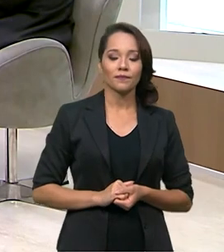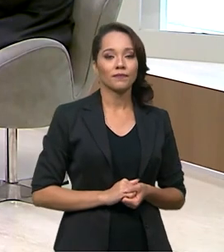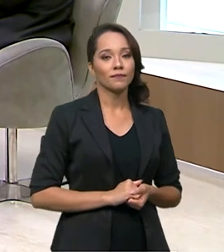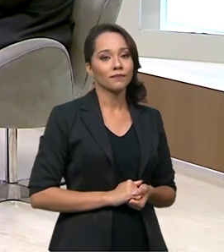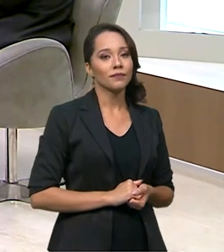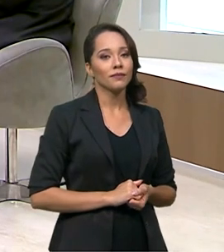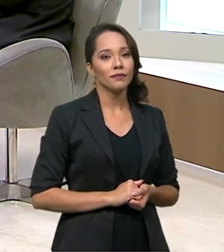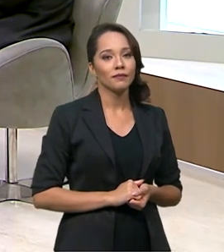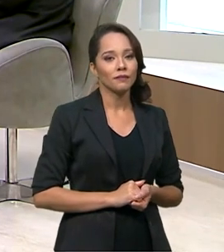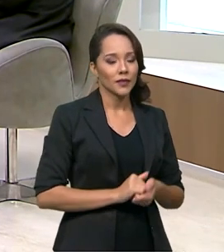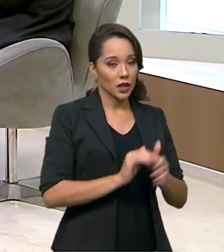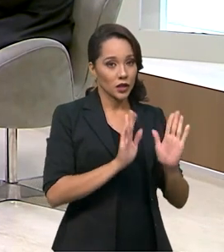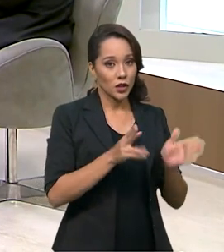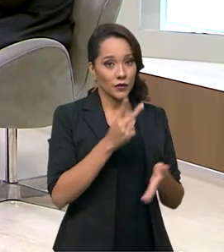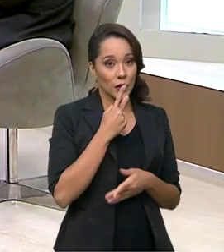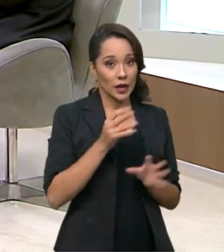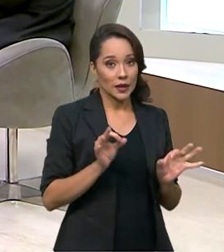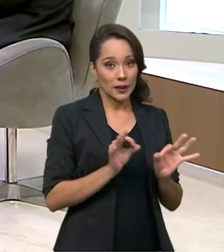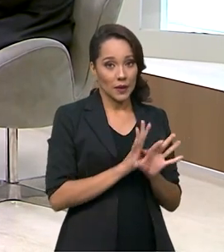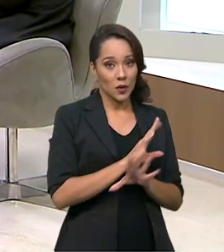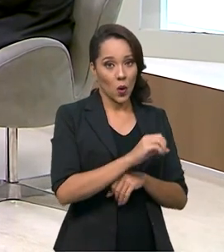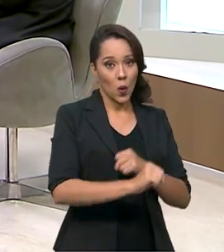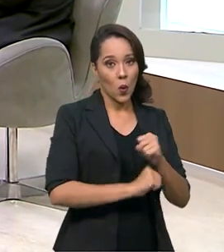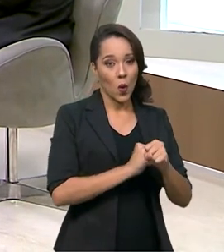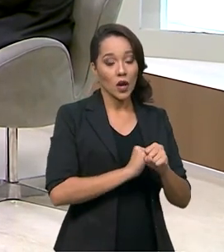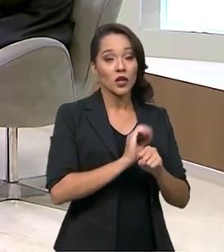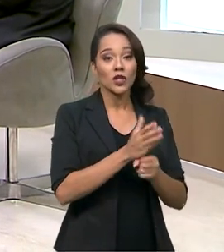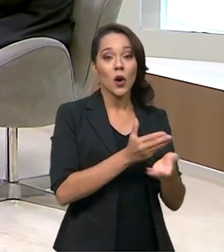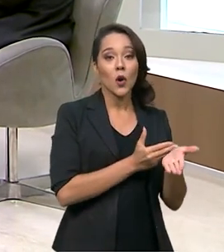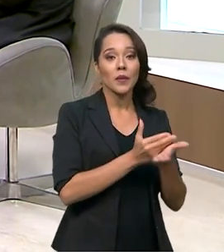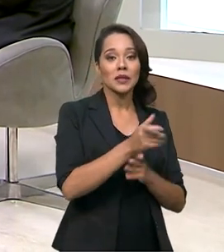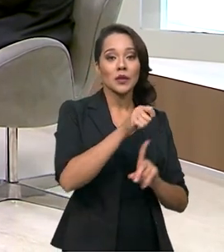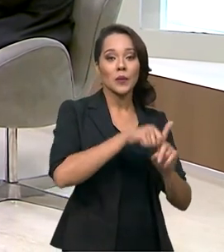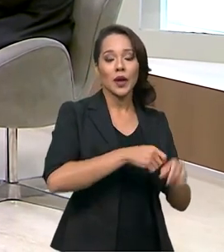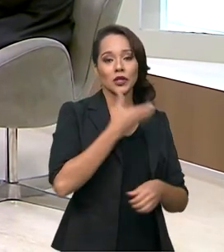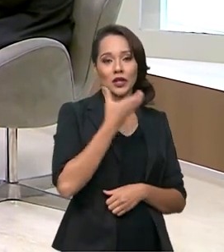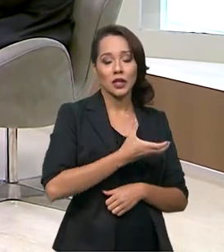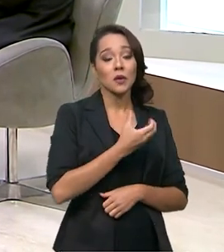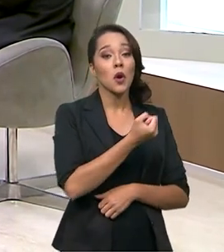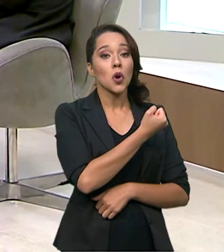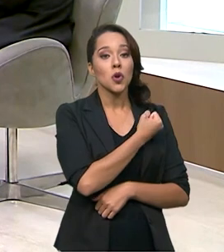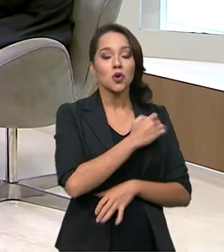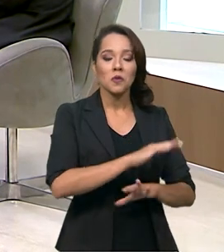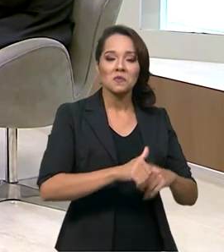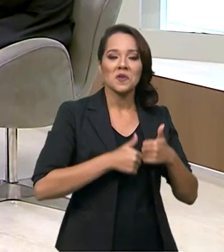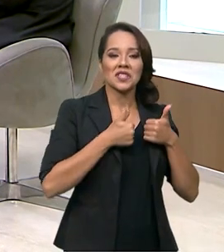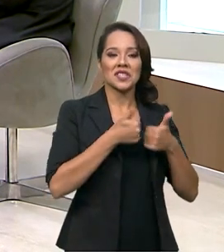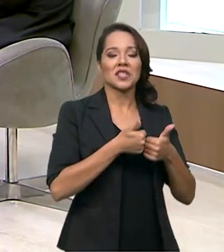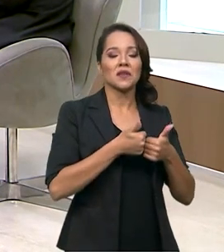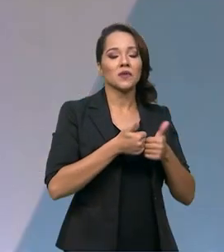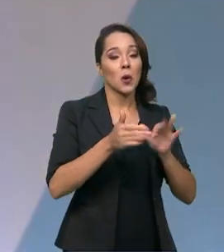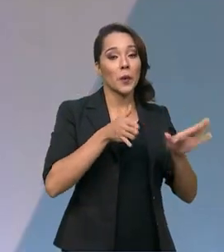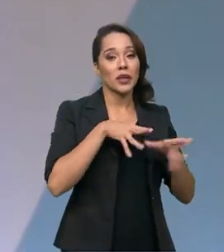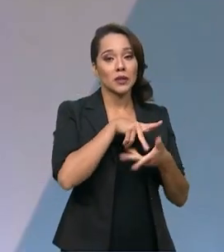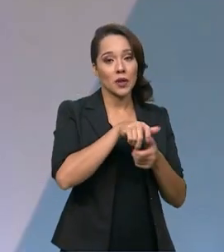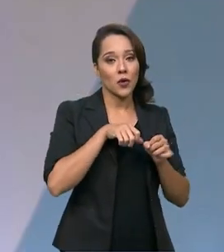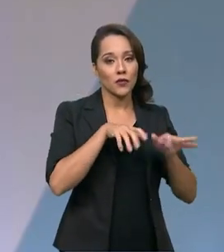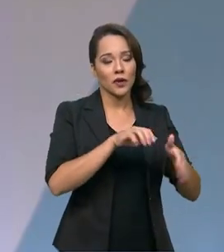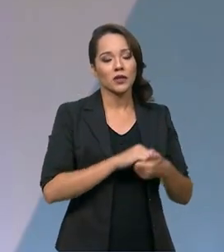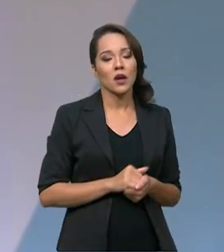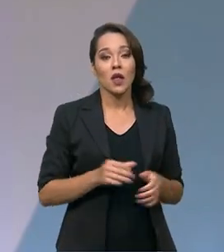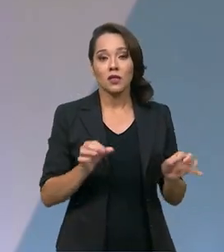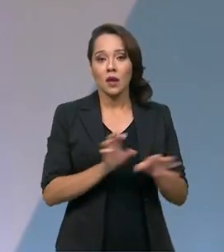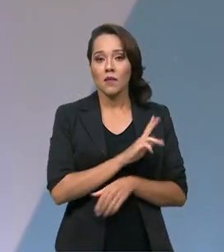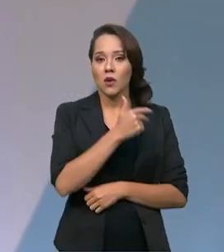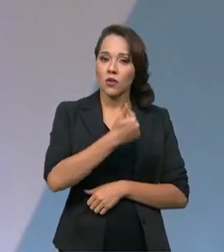Ministro, como o senhor disse, nós fechamos, já começamos o mês de dezembro com números positivos com relação à Covid-19. Fechamos